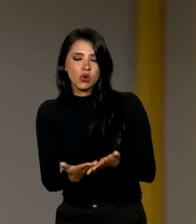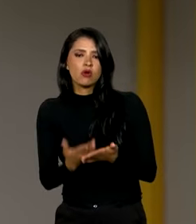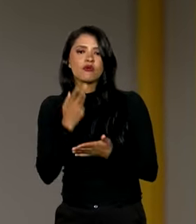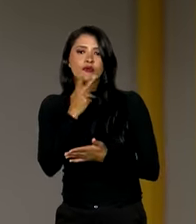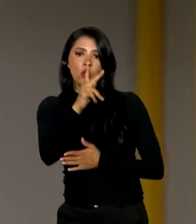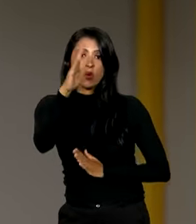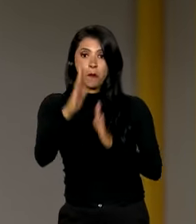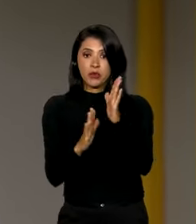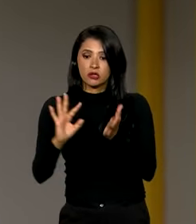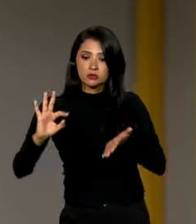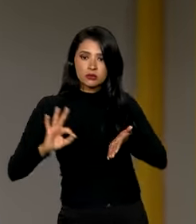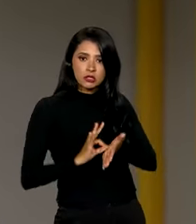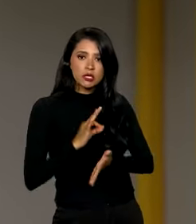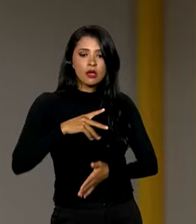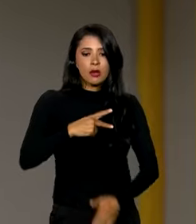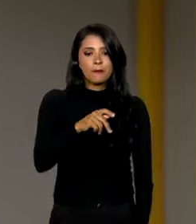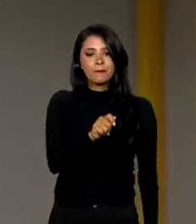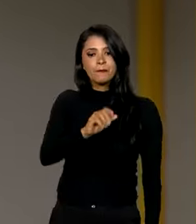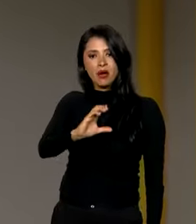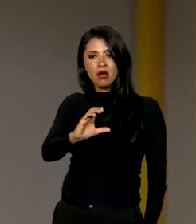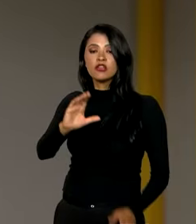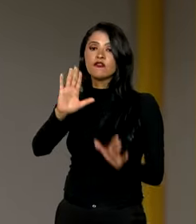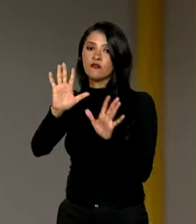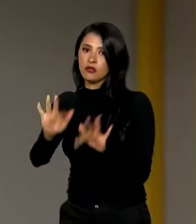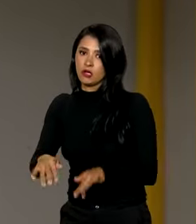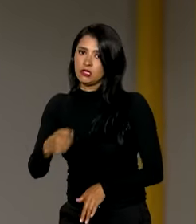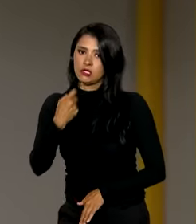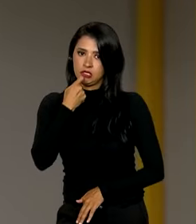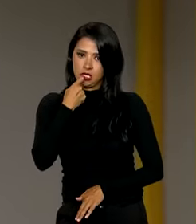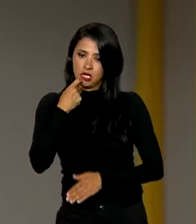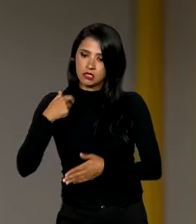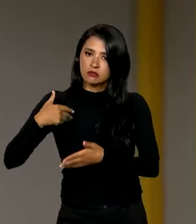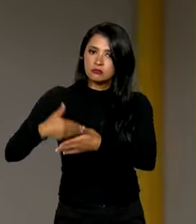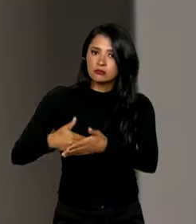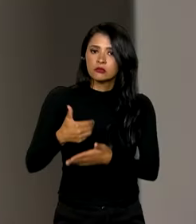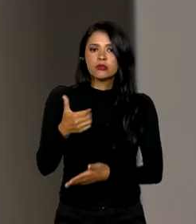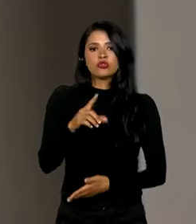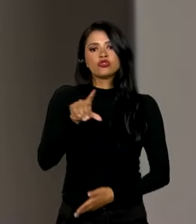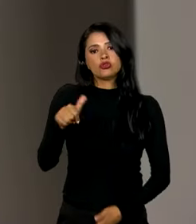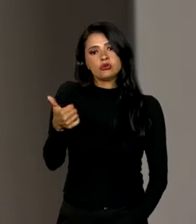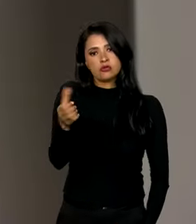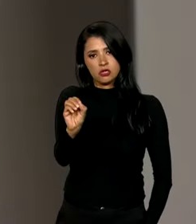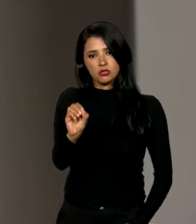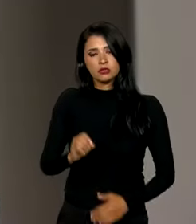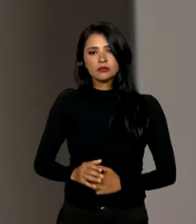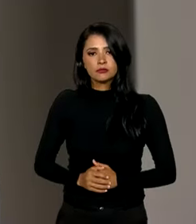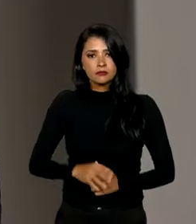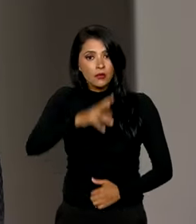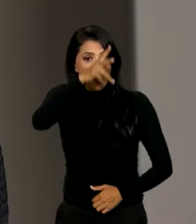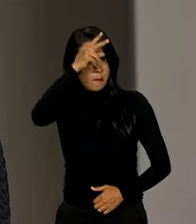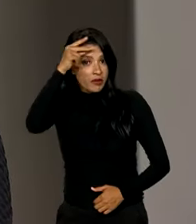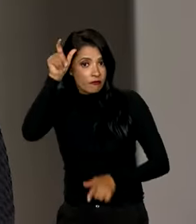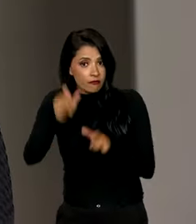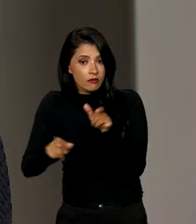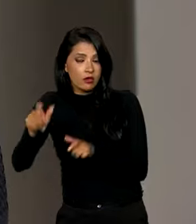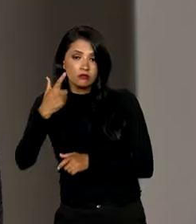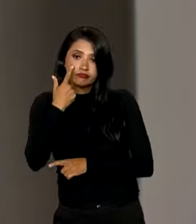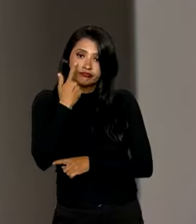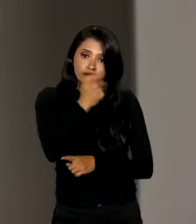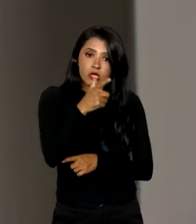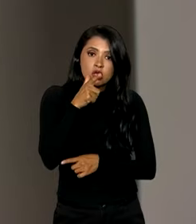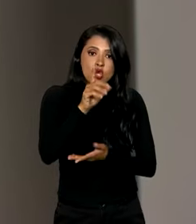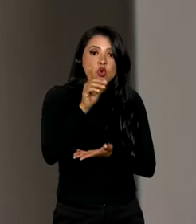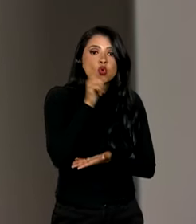prazo para as inscrições no PAC Seleções termina na próxima sexta-feira, dia 10. Os prefeitos interessados em obter